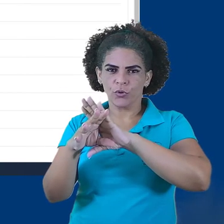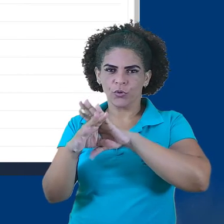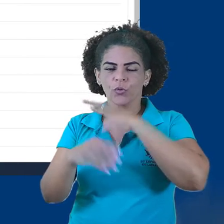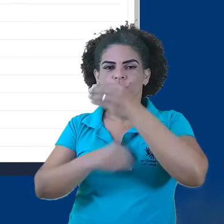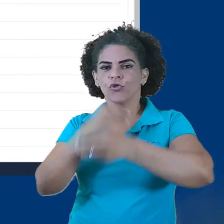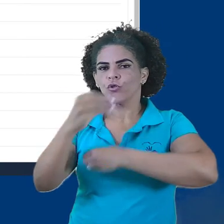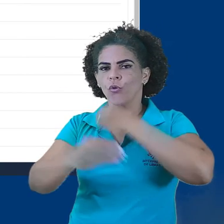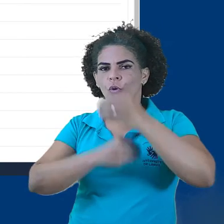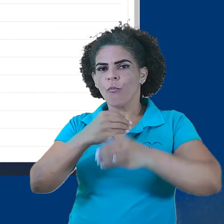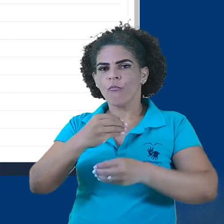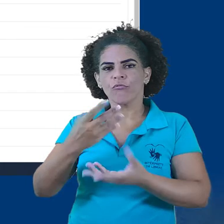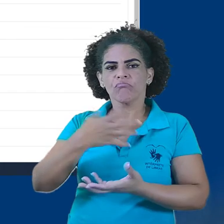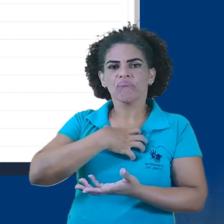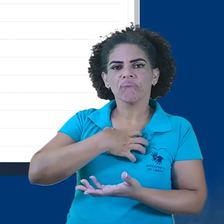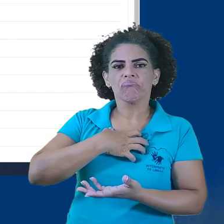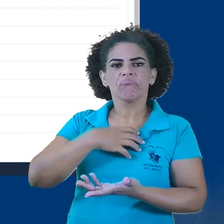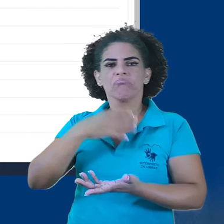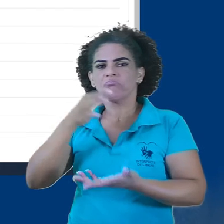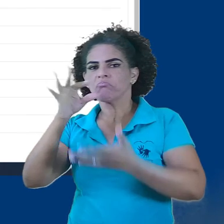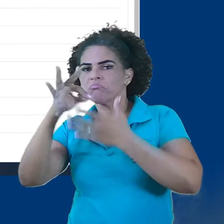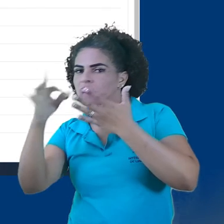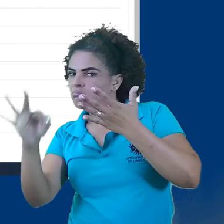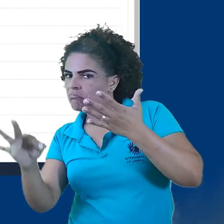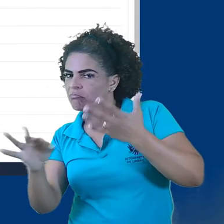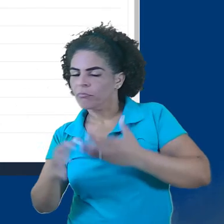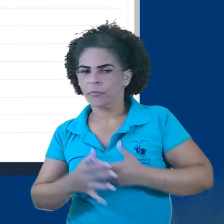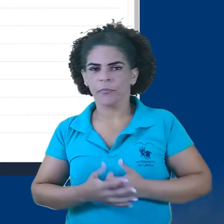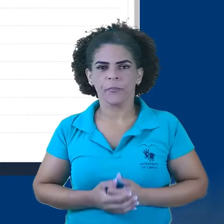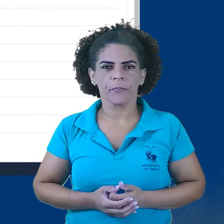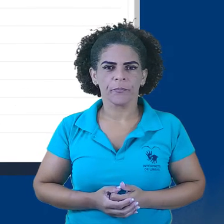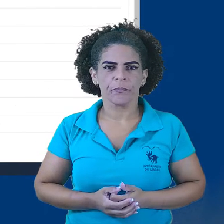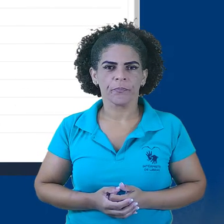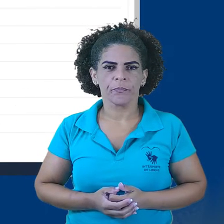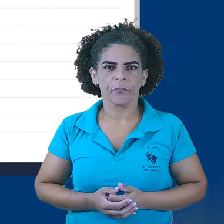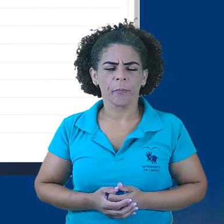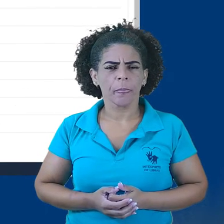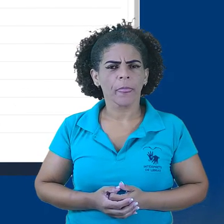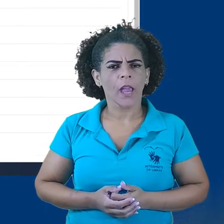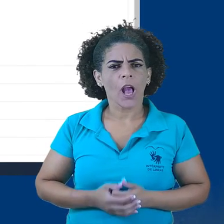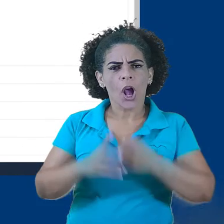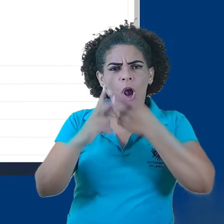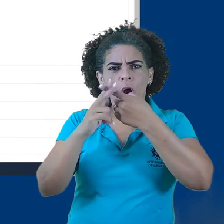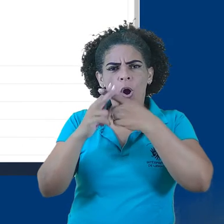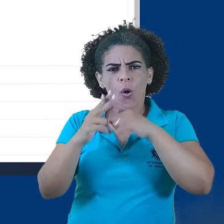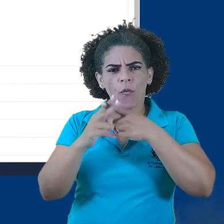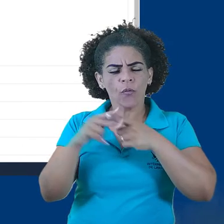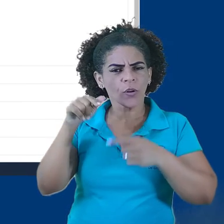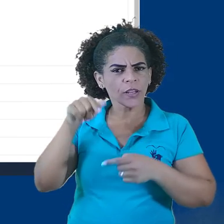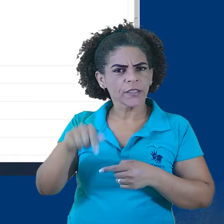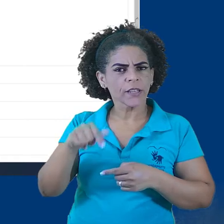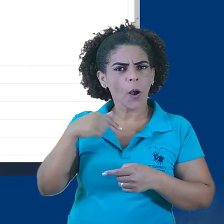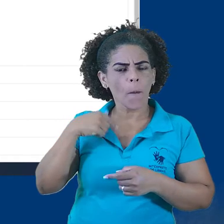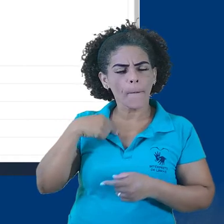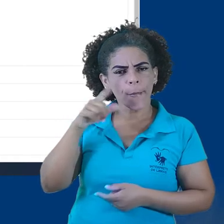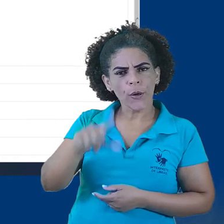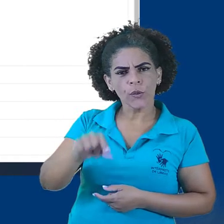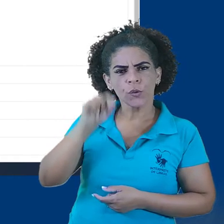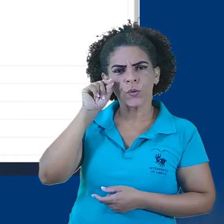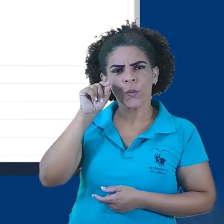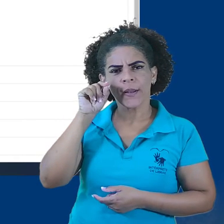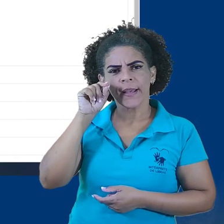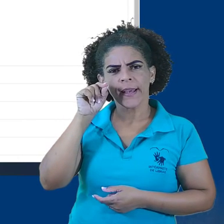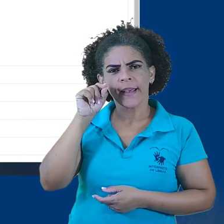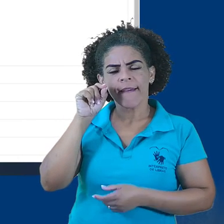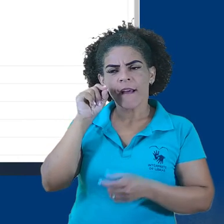o andamento da tarefa. Em configurações de envio, podemos